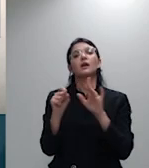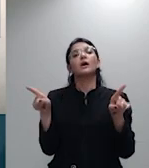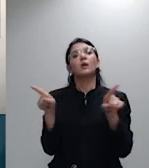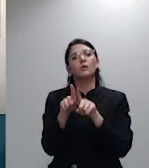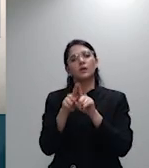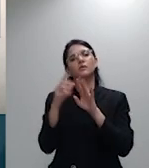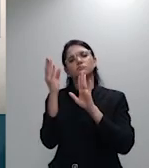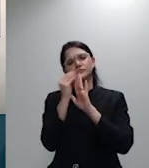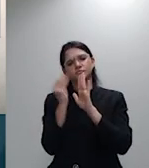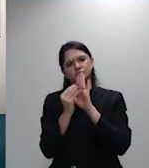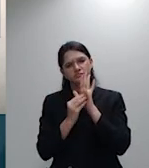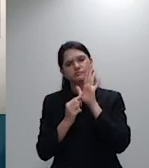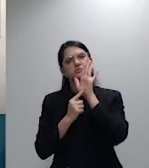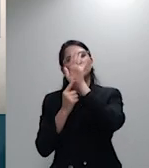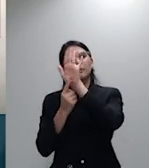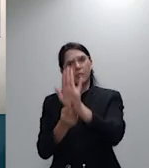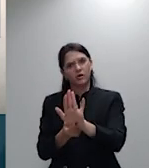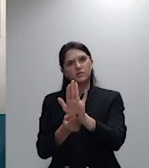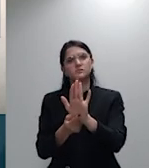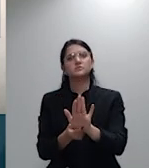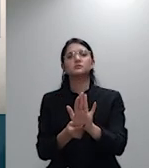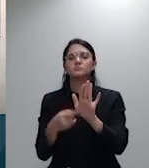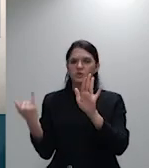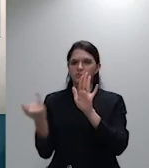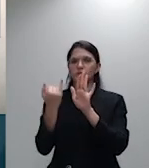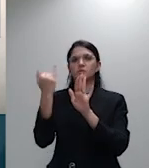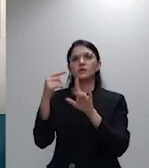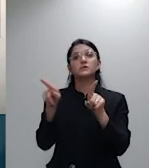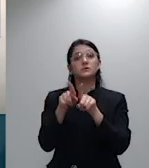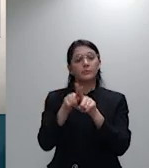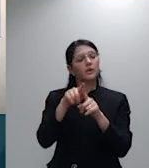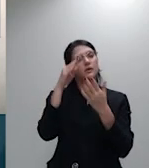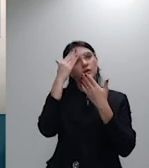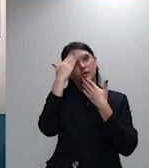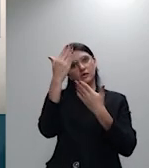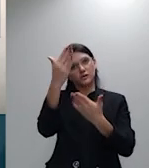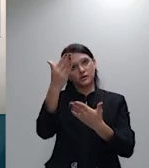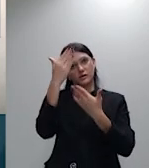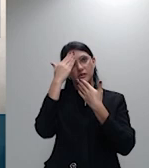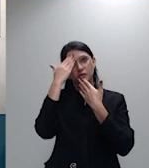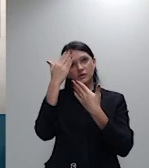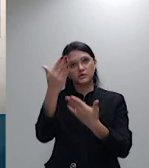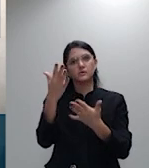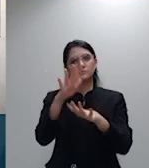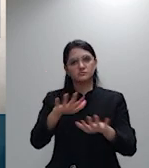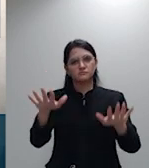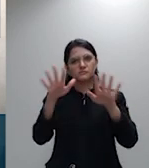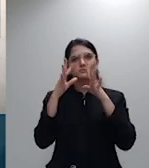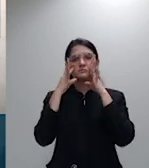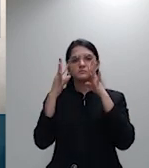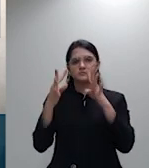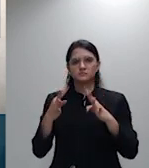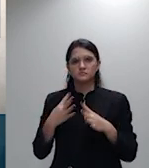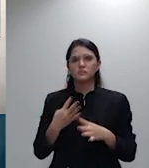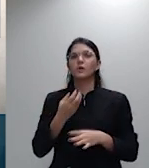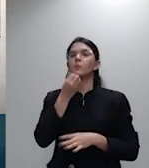constituinte e agradecendo a atenção e desejando um ótimo julgamento muito obrigado